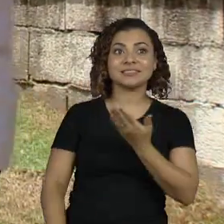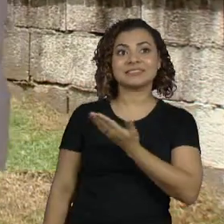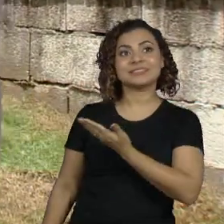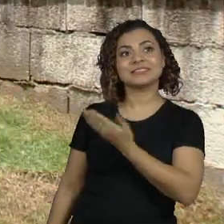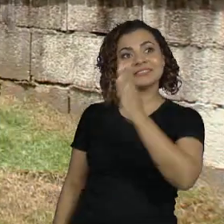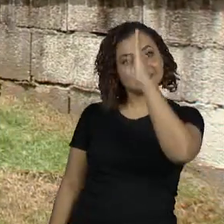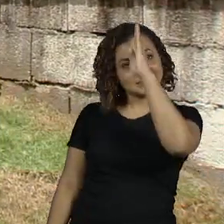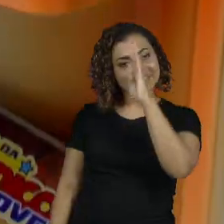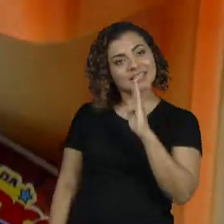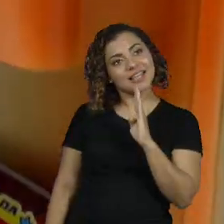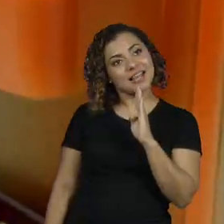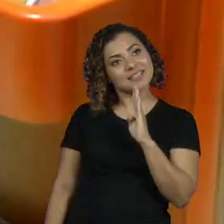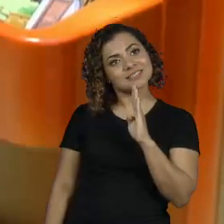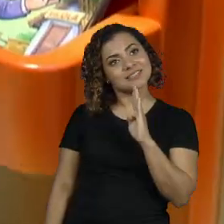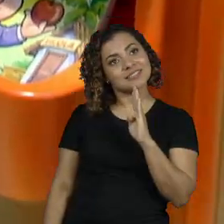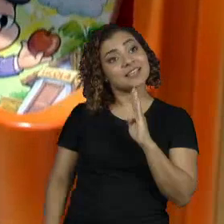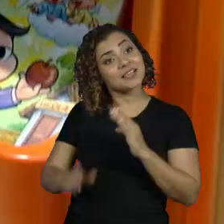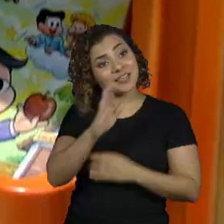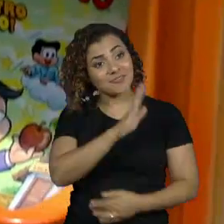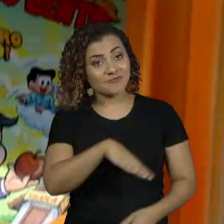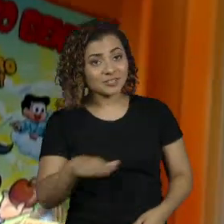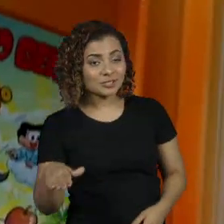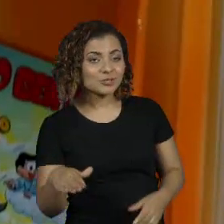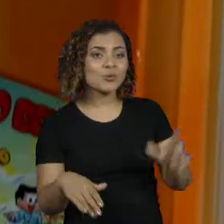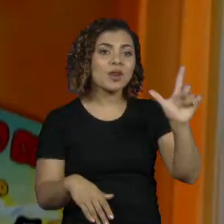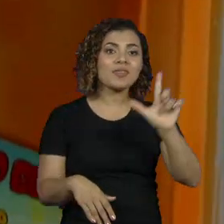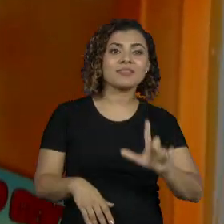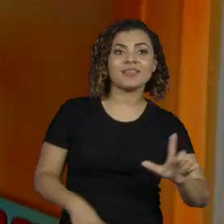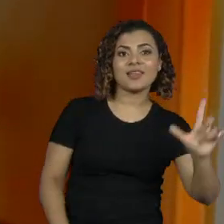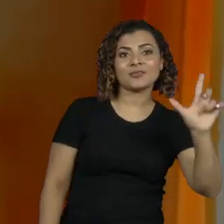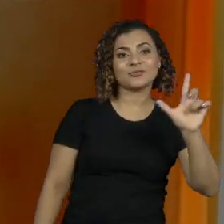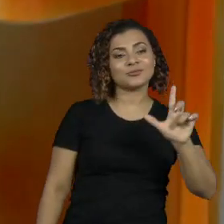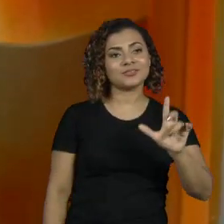Livros gratuitos, livros infantis, literatura.